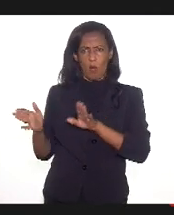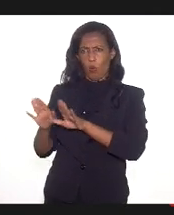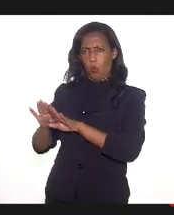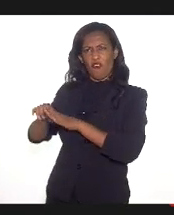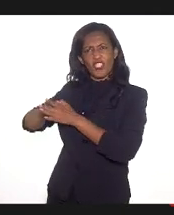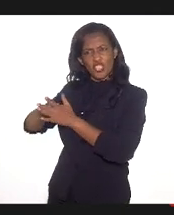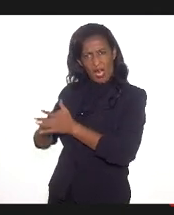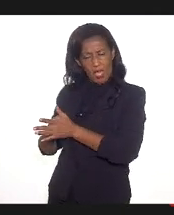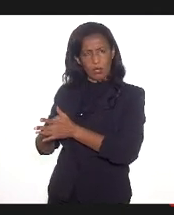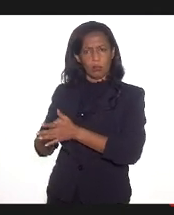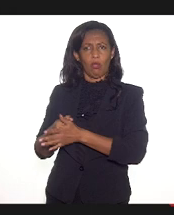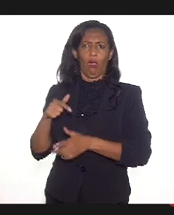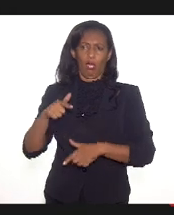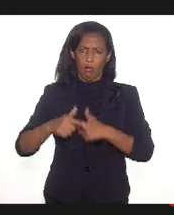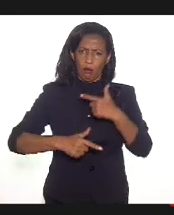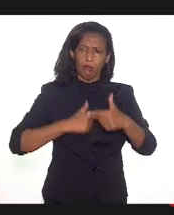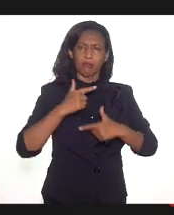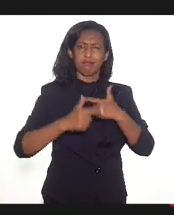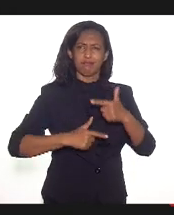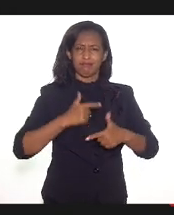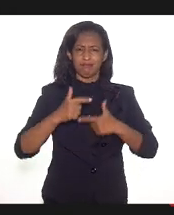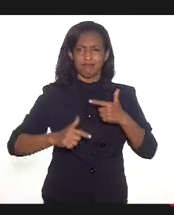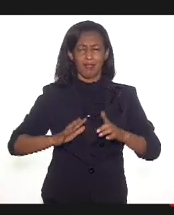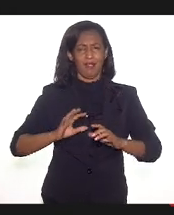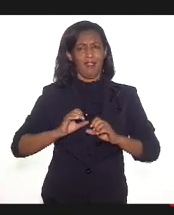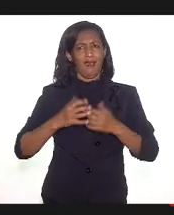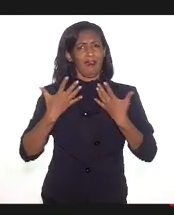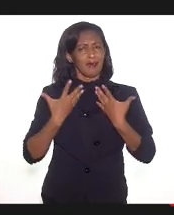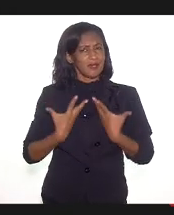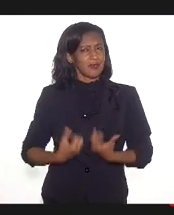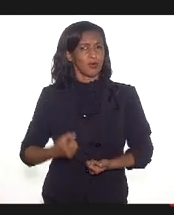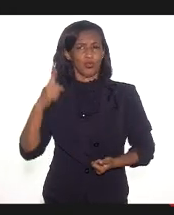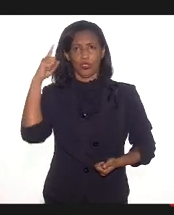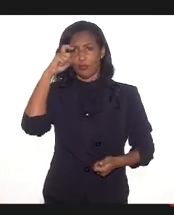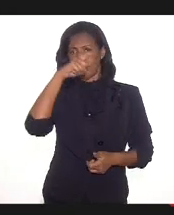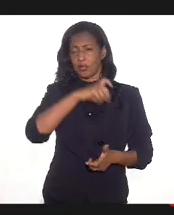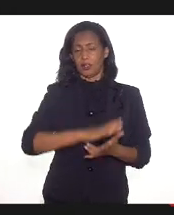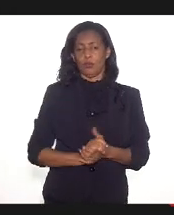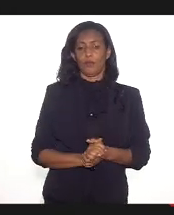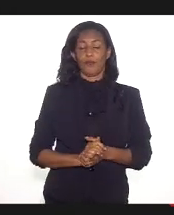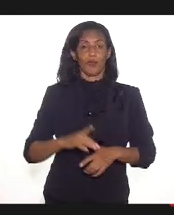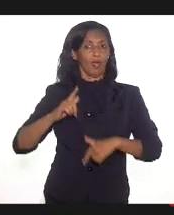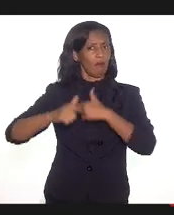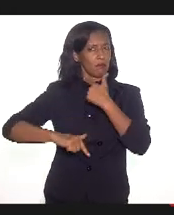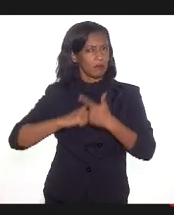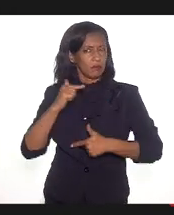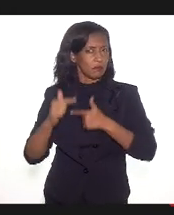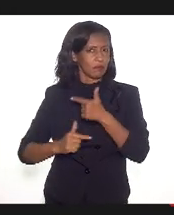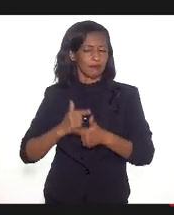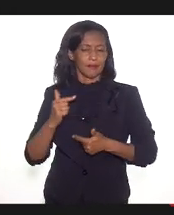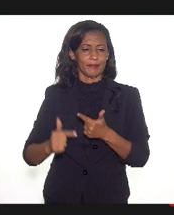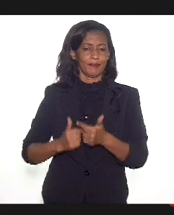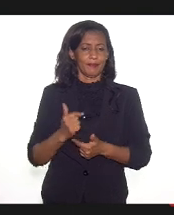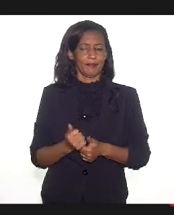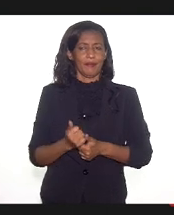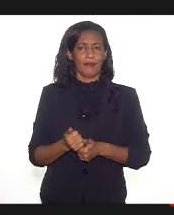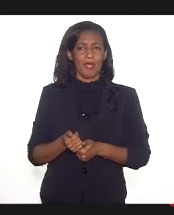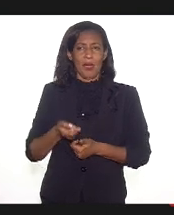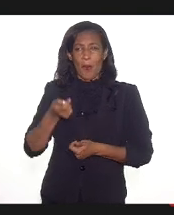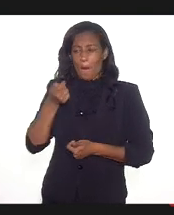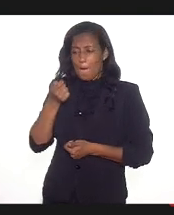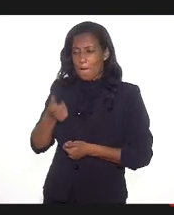ao público, é um trabalho árduo e dificílimo, porque é um trabalho muito pouco